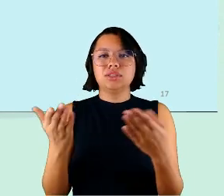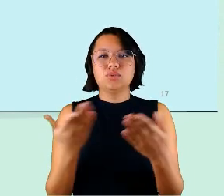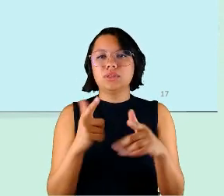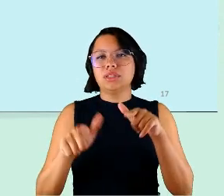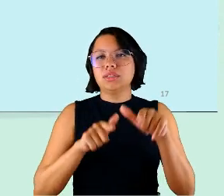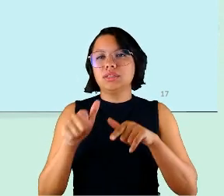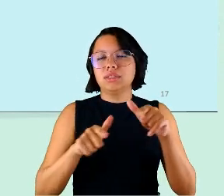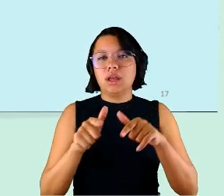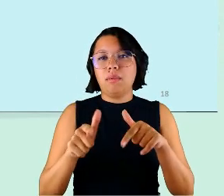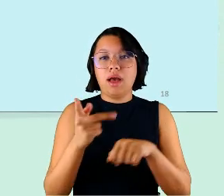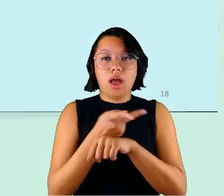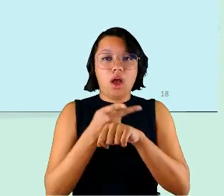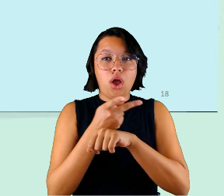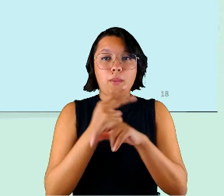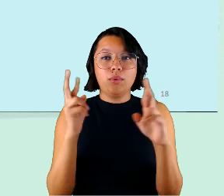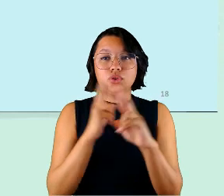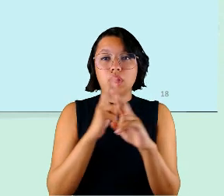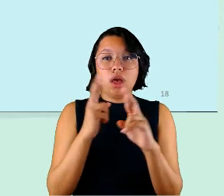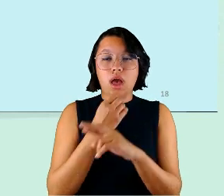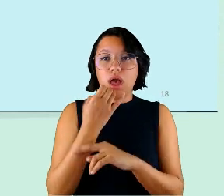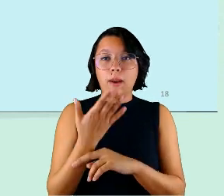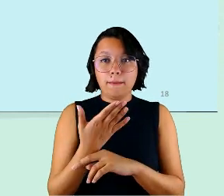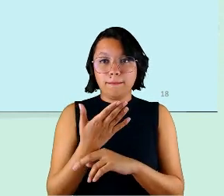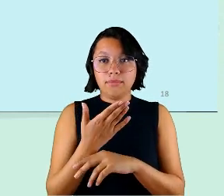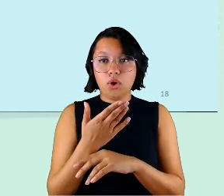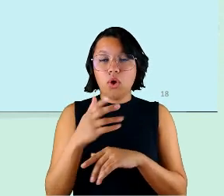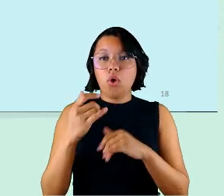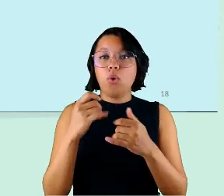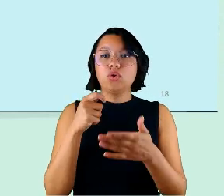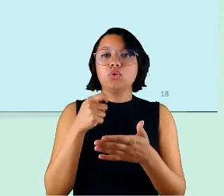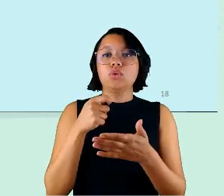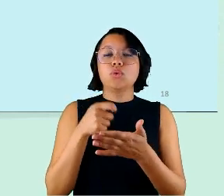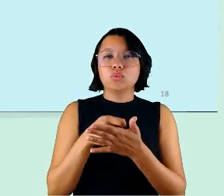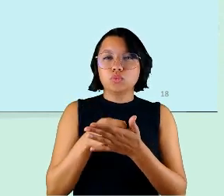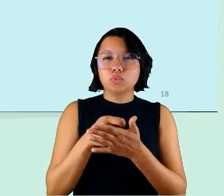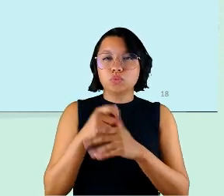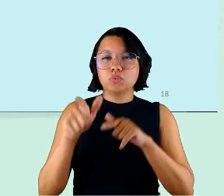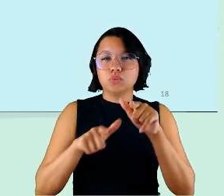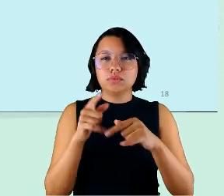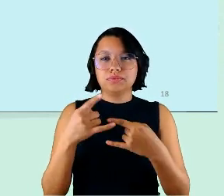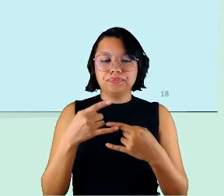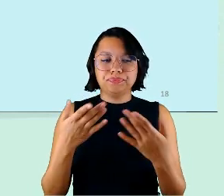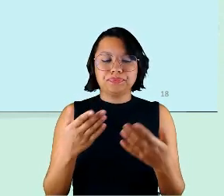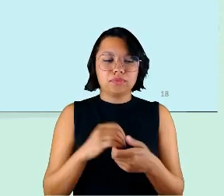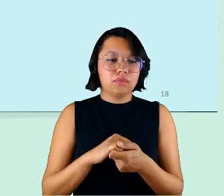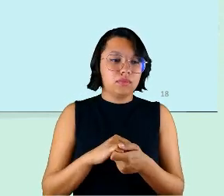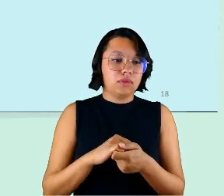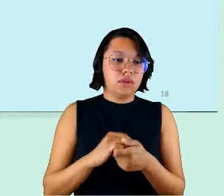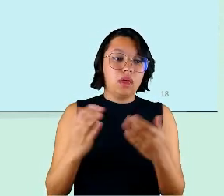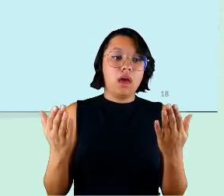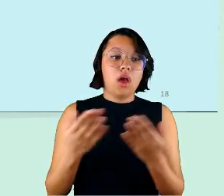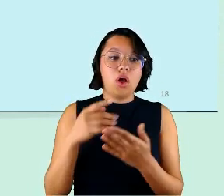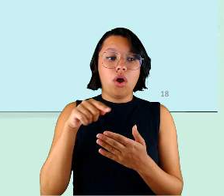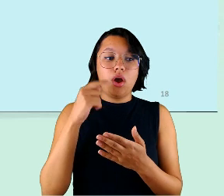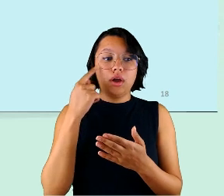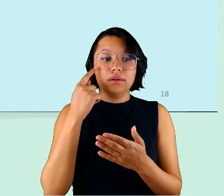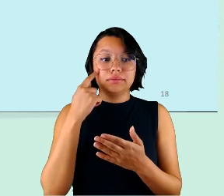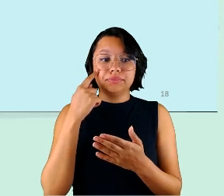busca de sinergia durante o trabalho remoto compulsório agora aqui ó esse